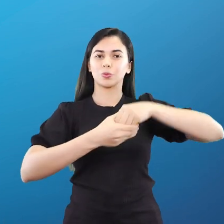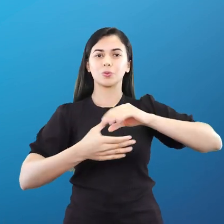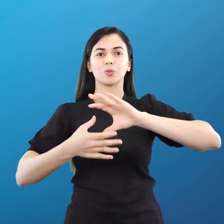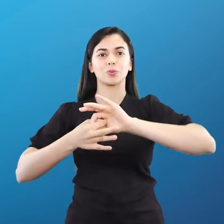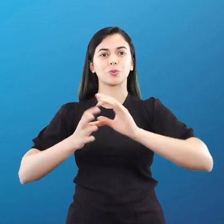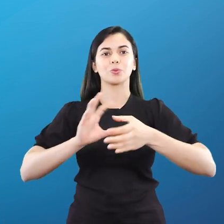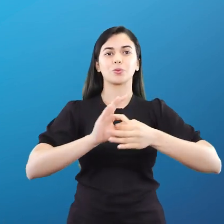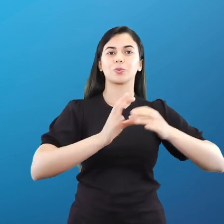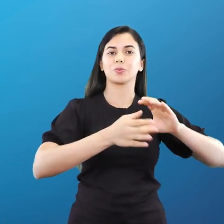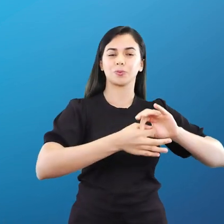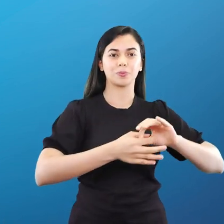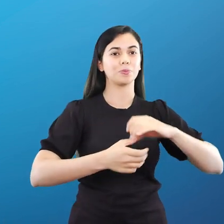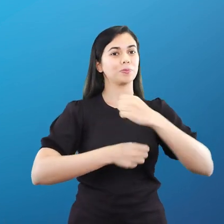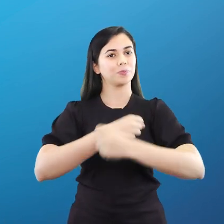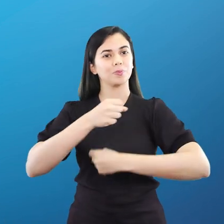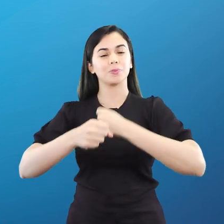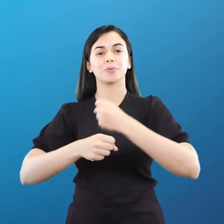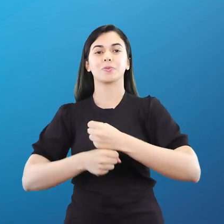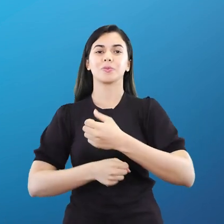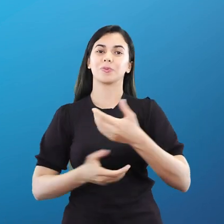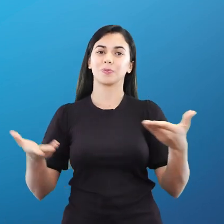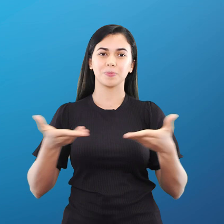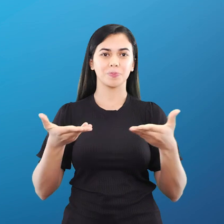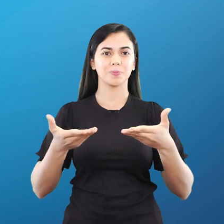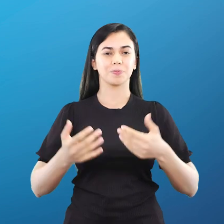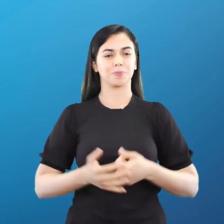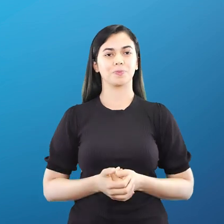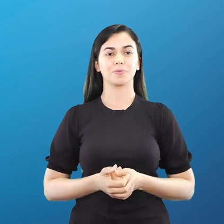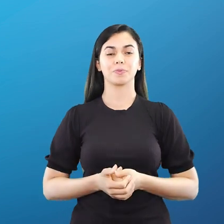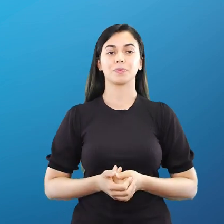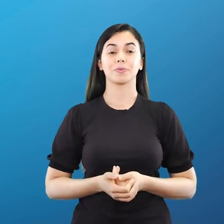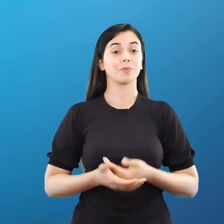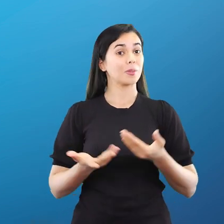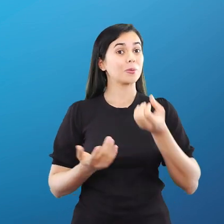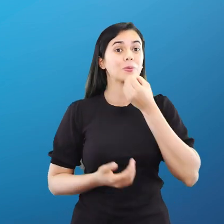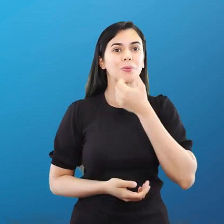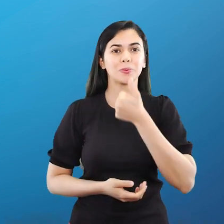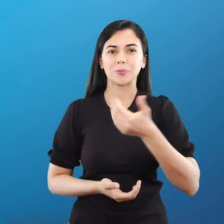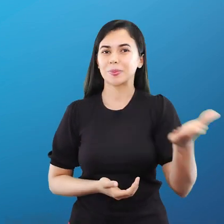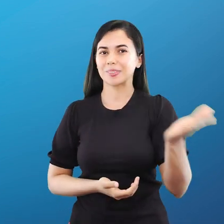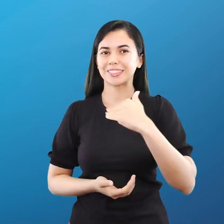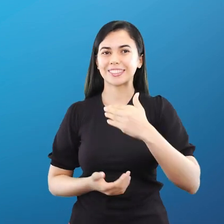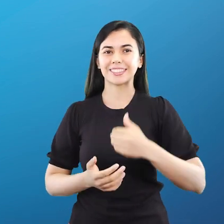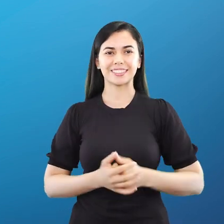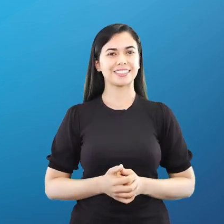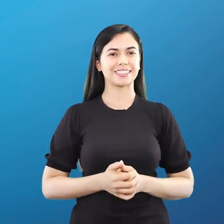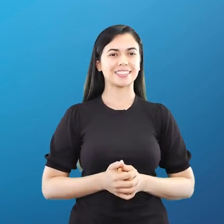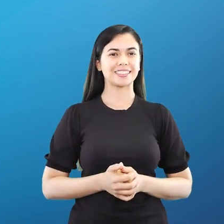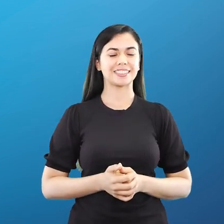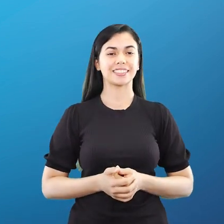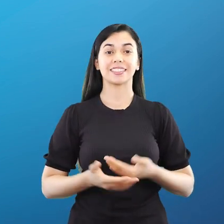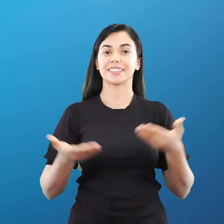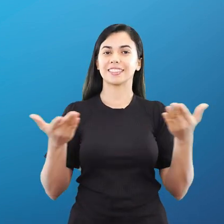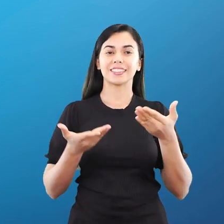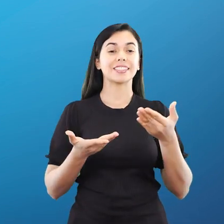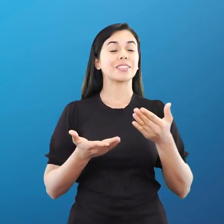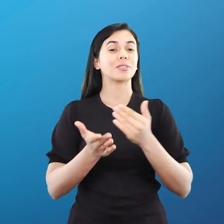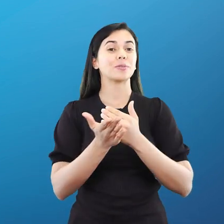nessa edição 2024. Então, como ça va? Vamos lá? Pessoal, a gente começa